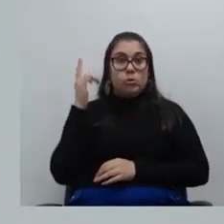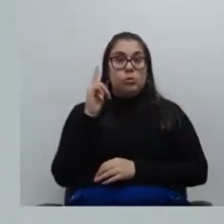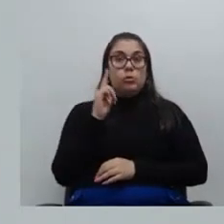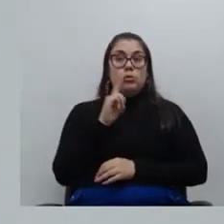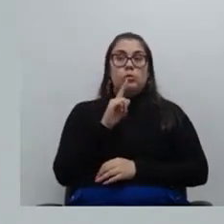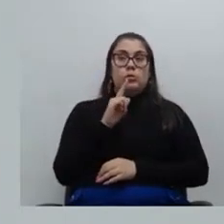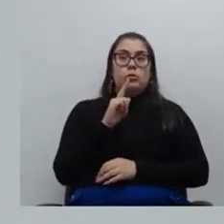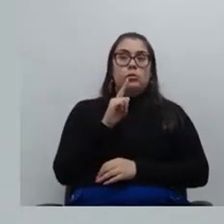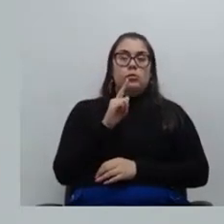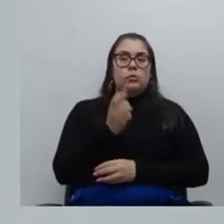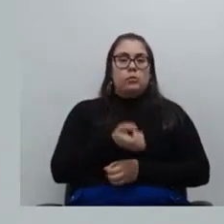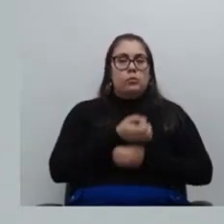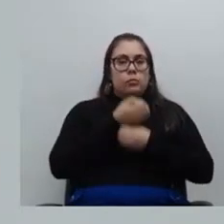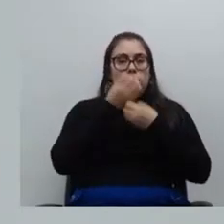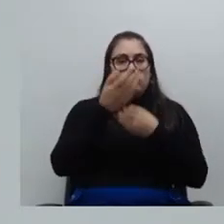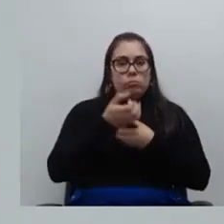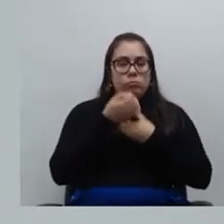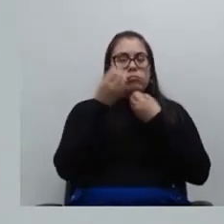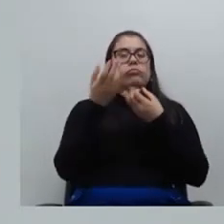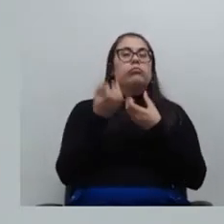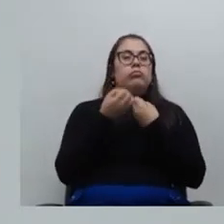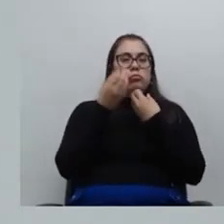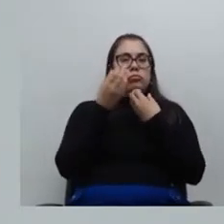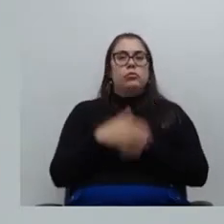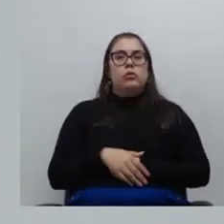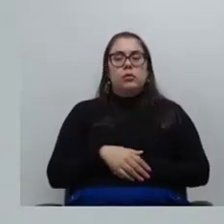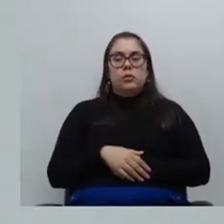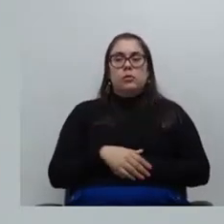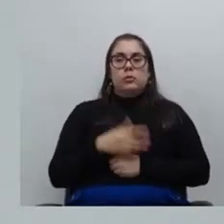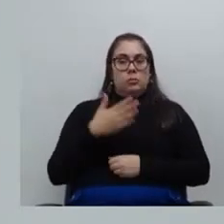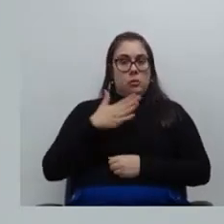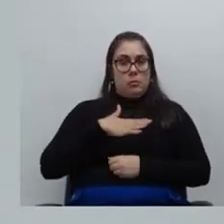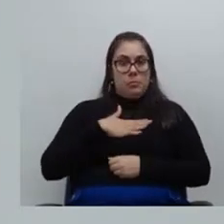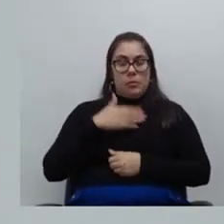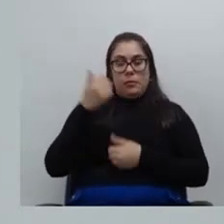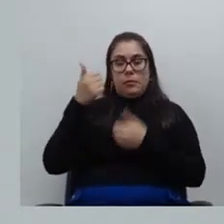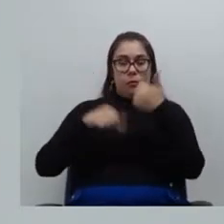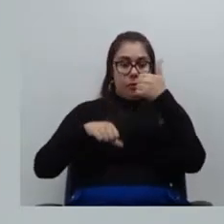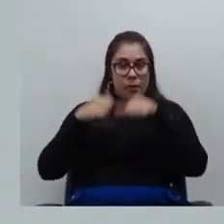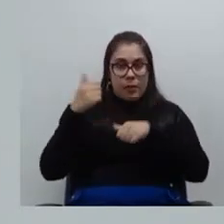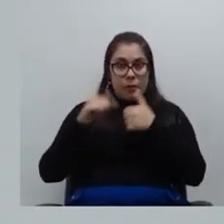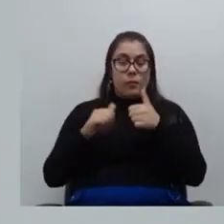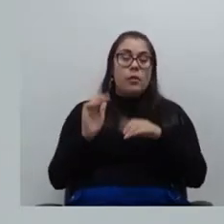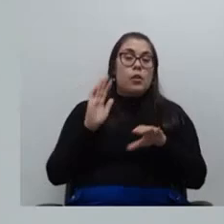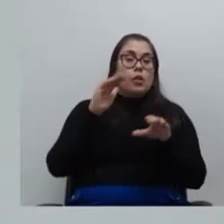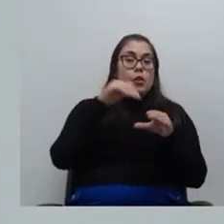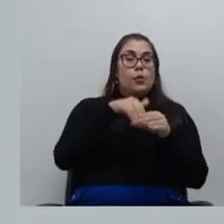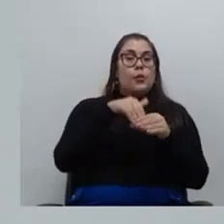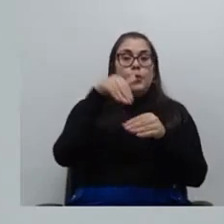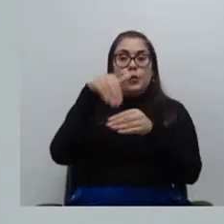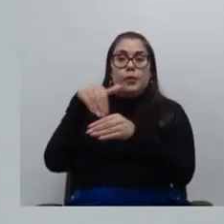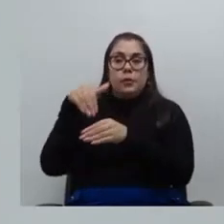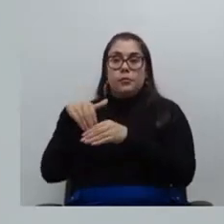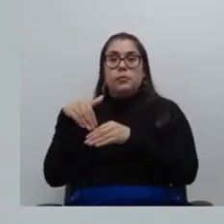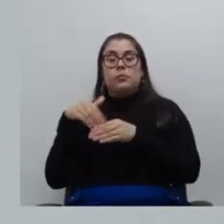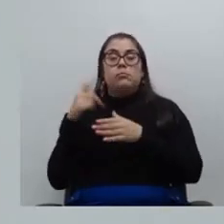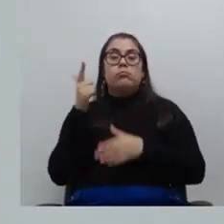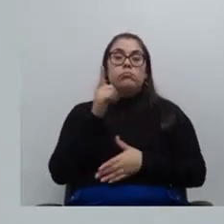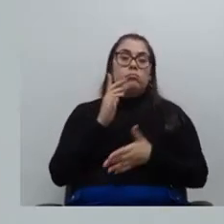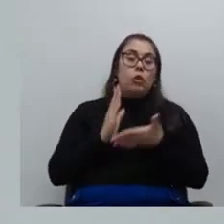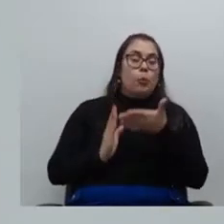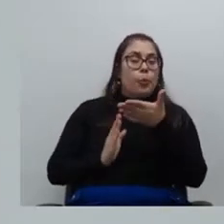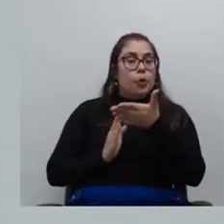essa expressiva votação na minha avaliação claro parte dessa votação é sim uma aprovação